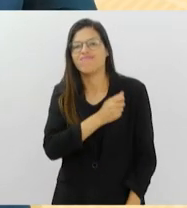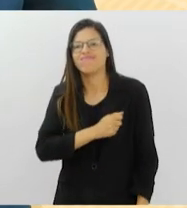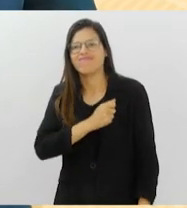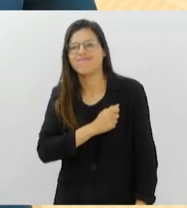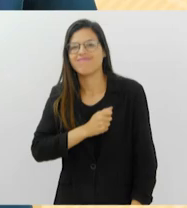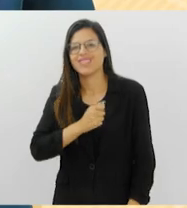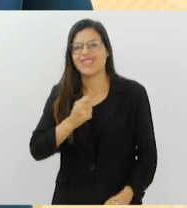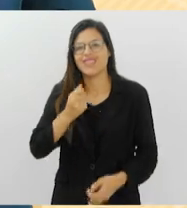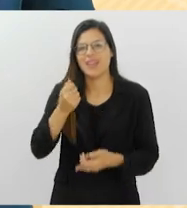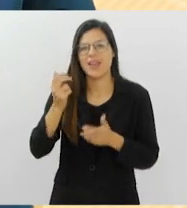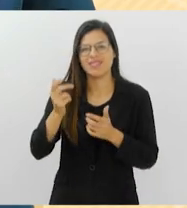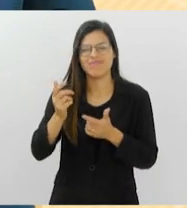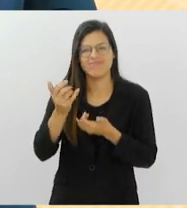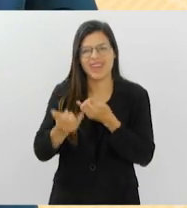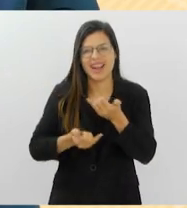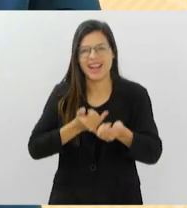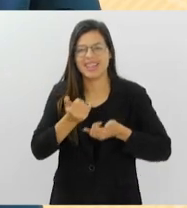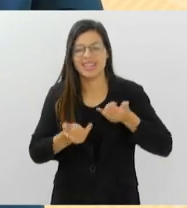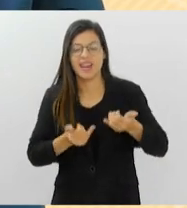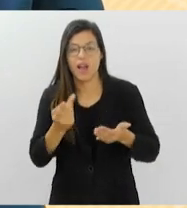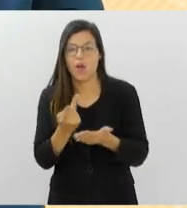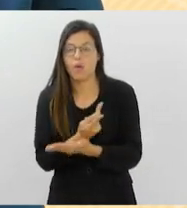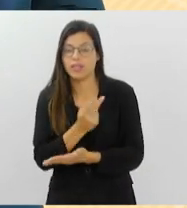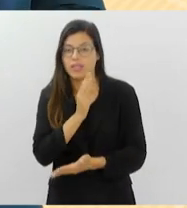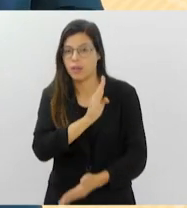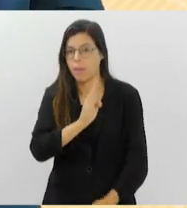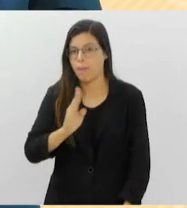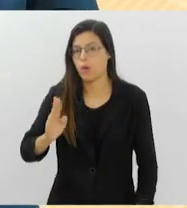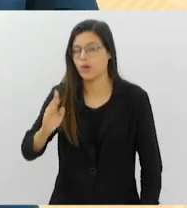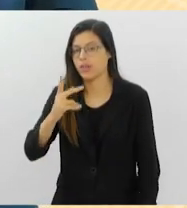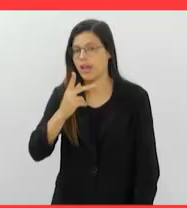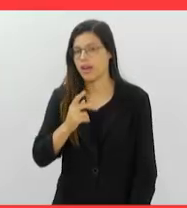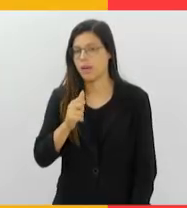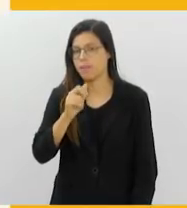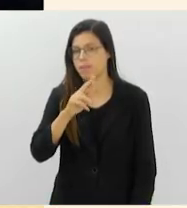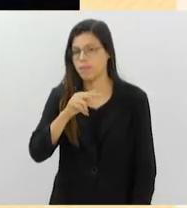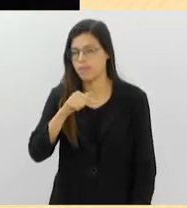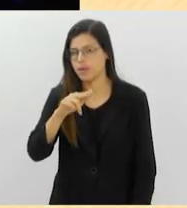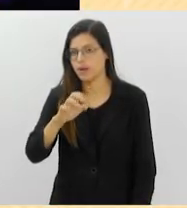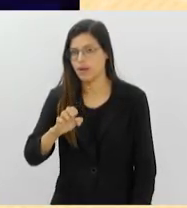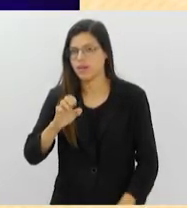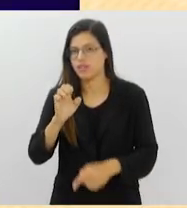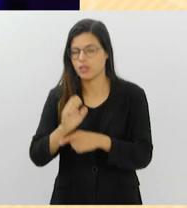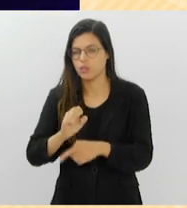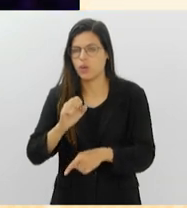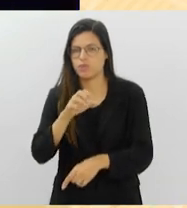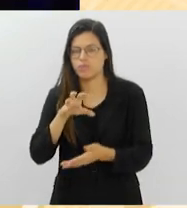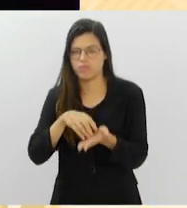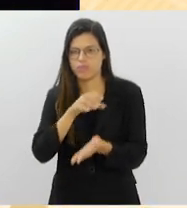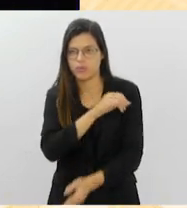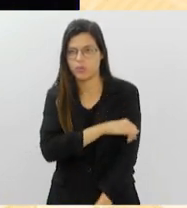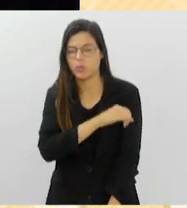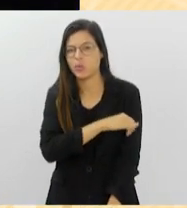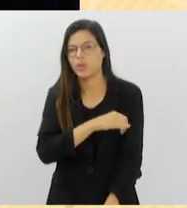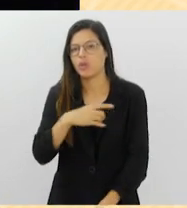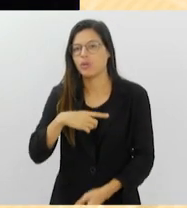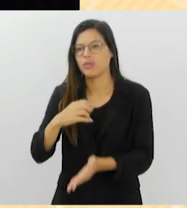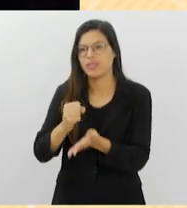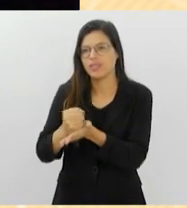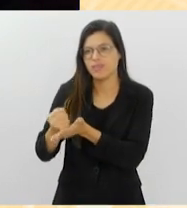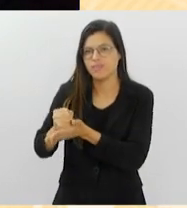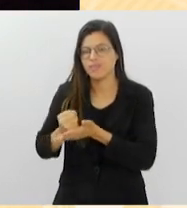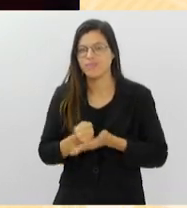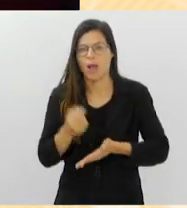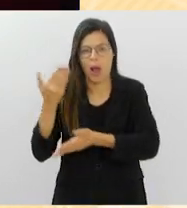acontece neste domingo, na Biblioteca Parque Estadual, no centro do Rio. De retro games nostálgicos, a jogos índies